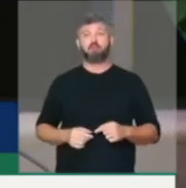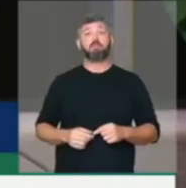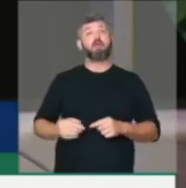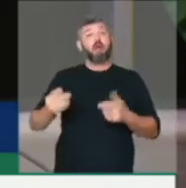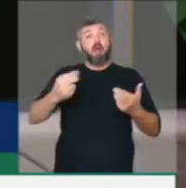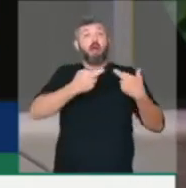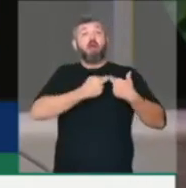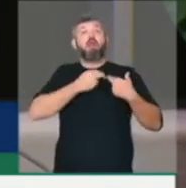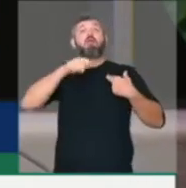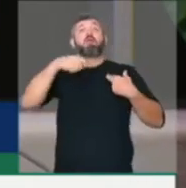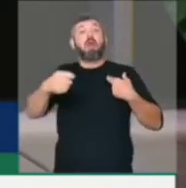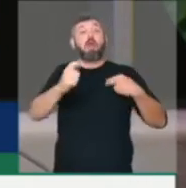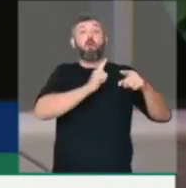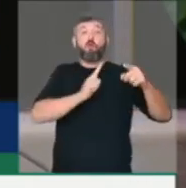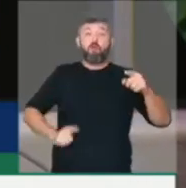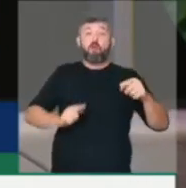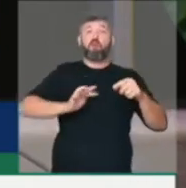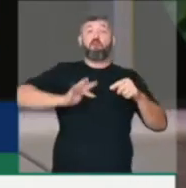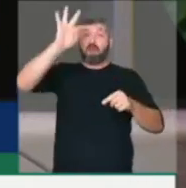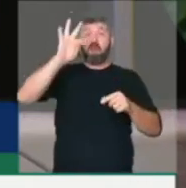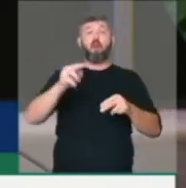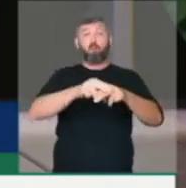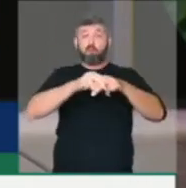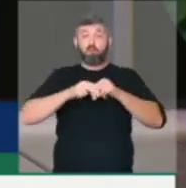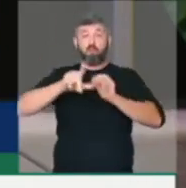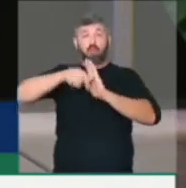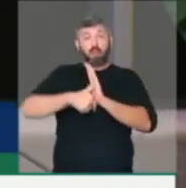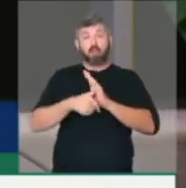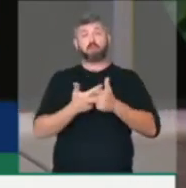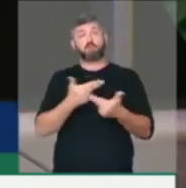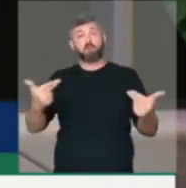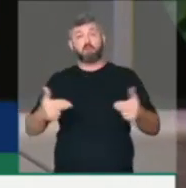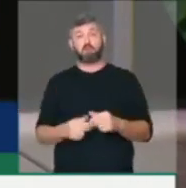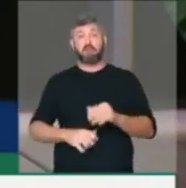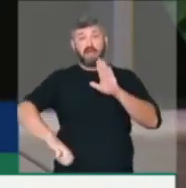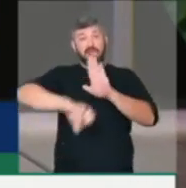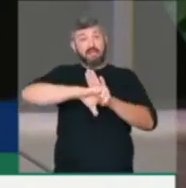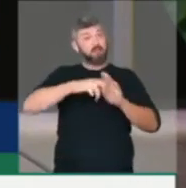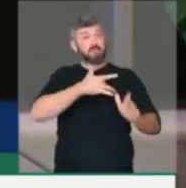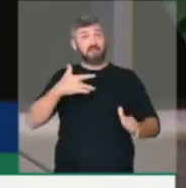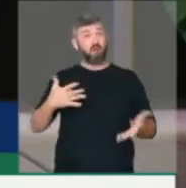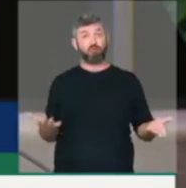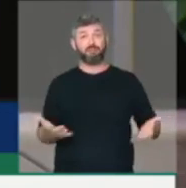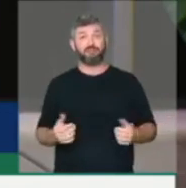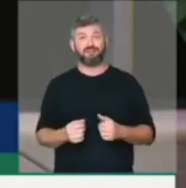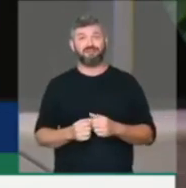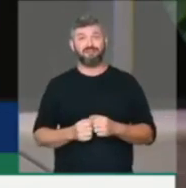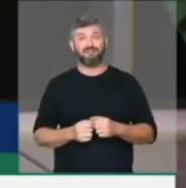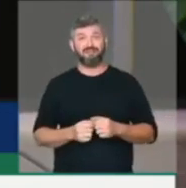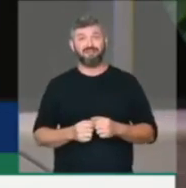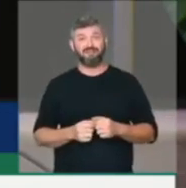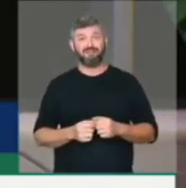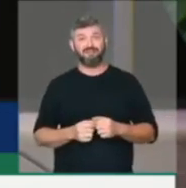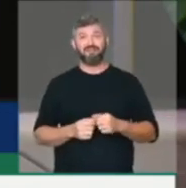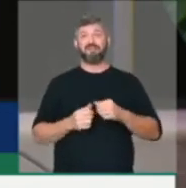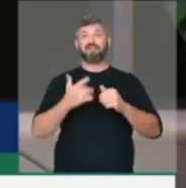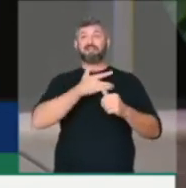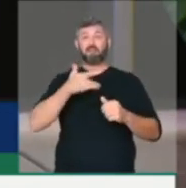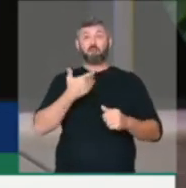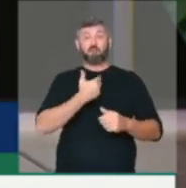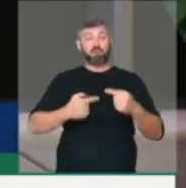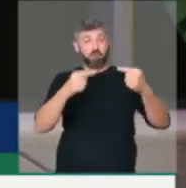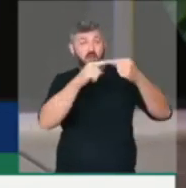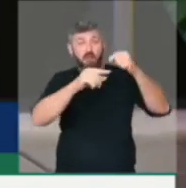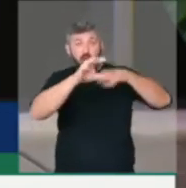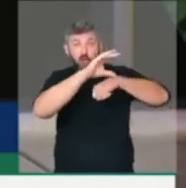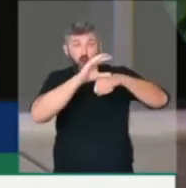responsabilidade do governo federal. É claro que isso é crime de saúde. Crime contra a saúde pública previsto na Constituição